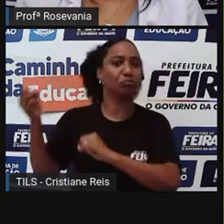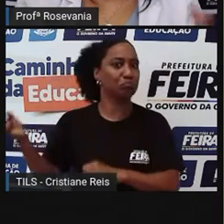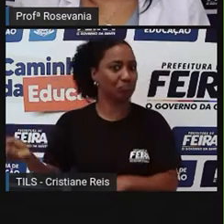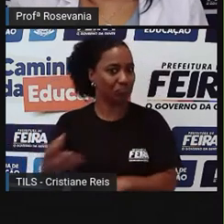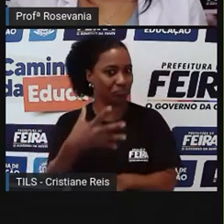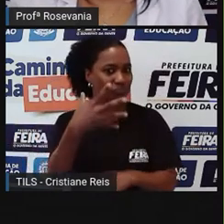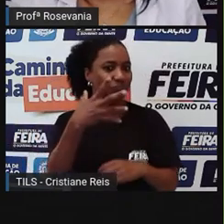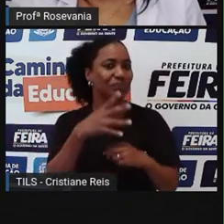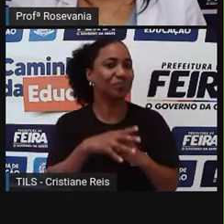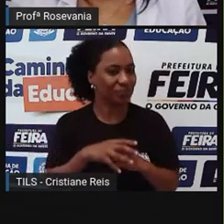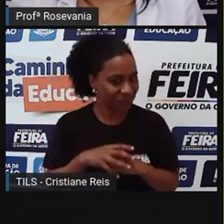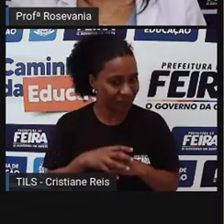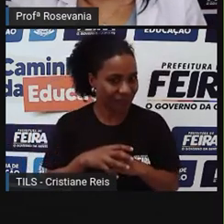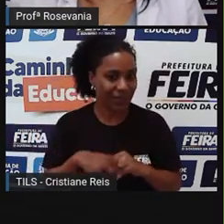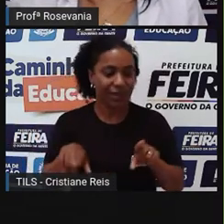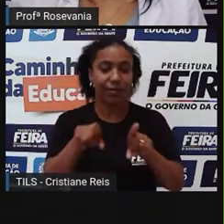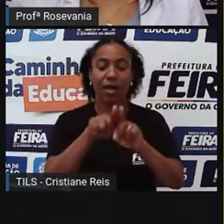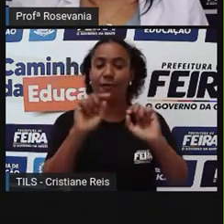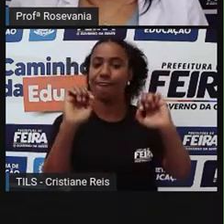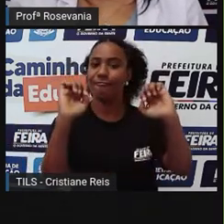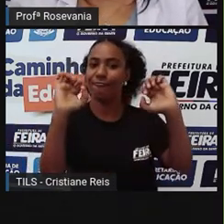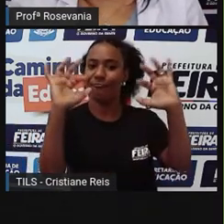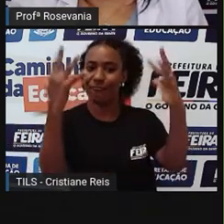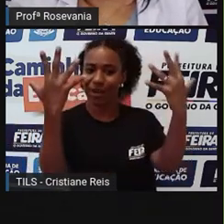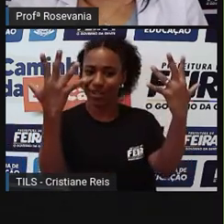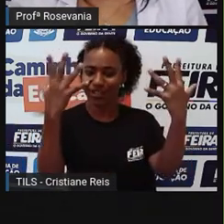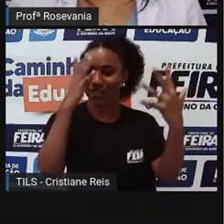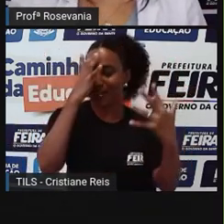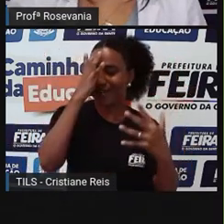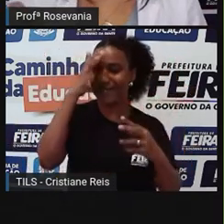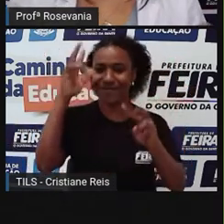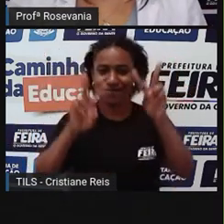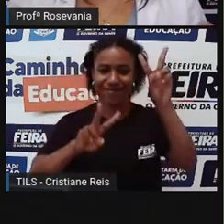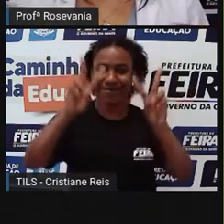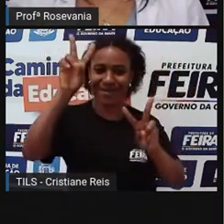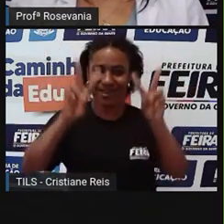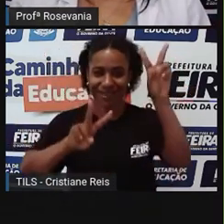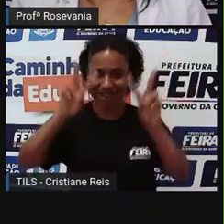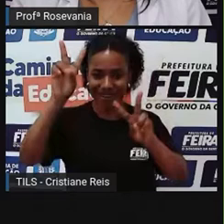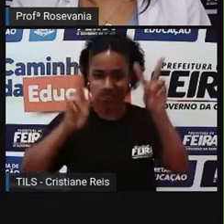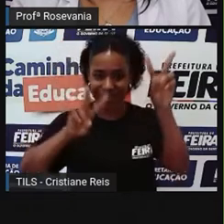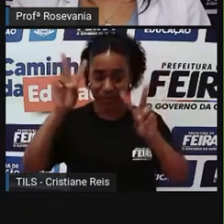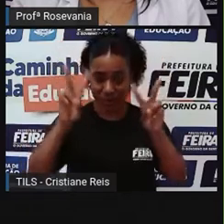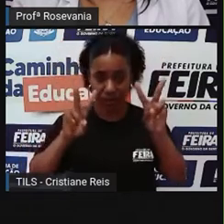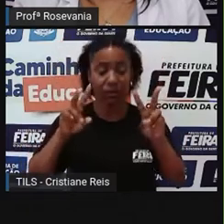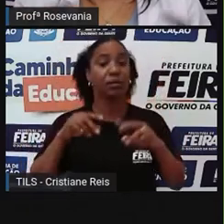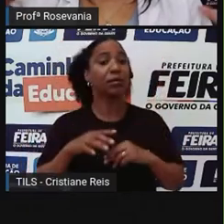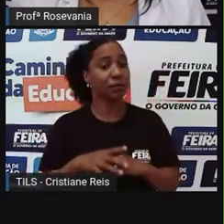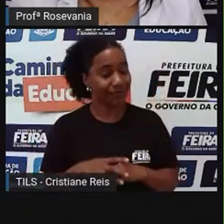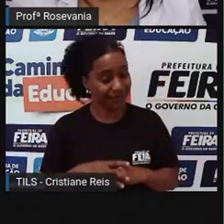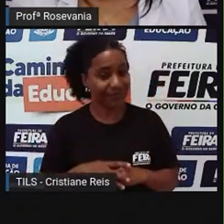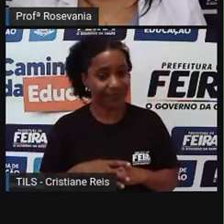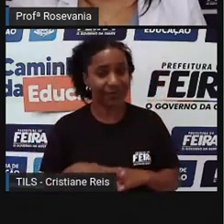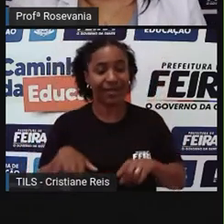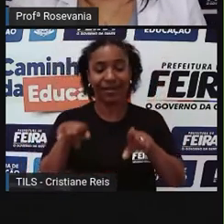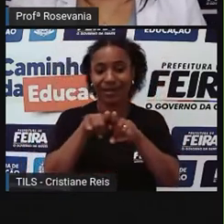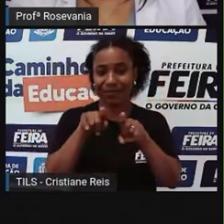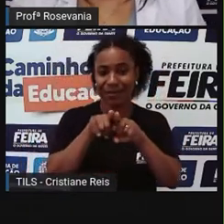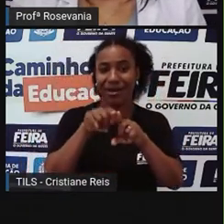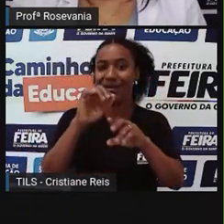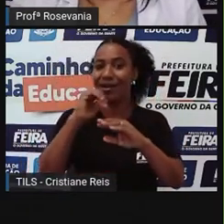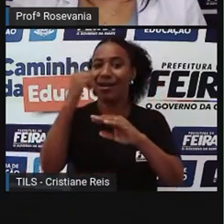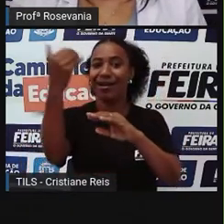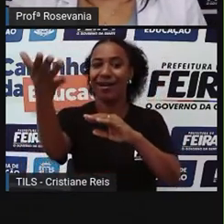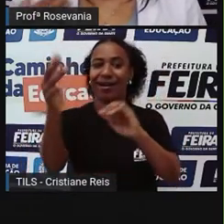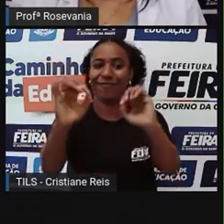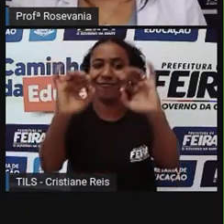modificam todo o espaço geográfico, a exemplo da própria Micareta, e algumas festas que saem da parte central da cidade, vai,